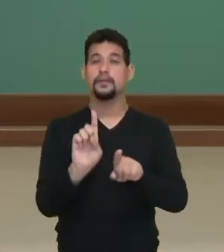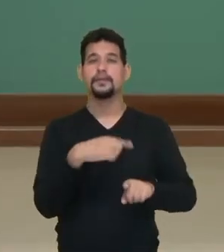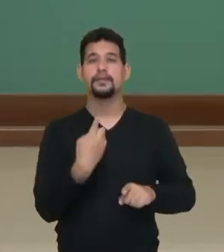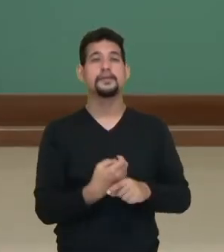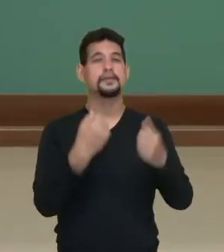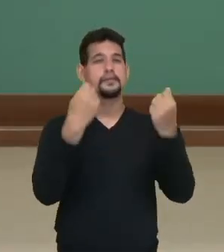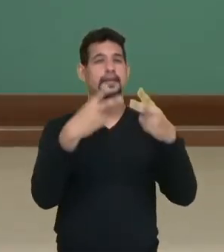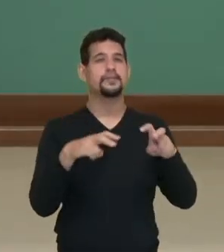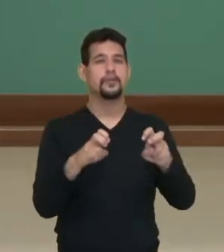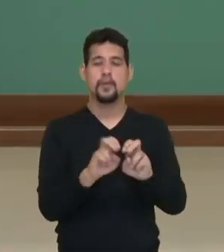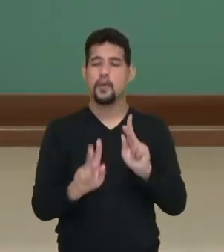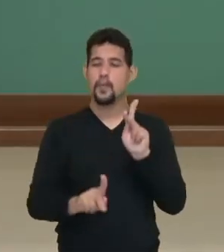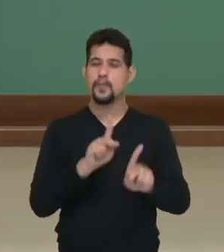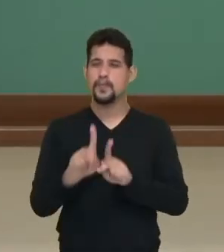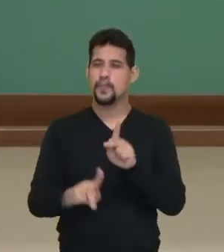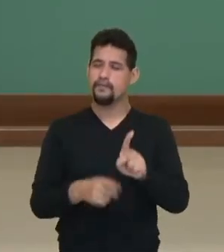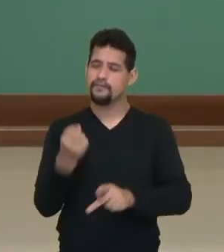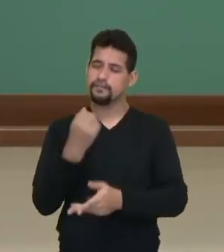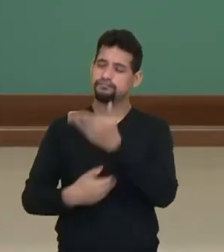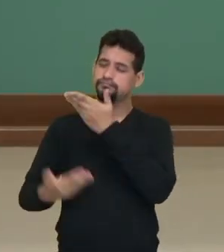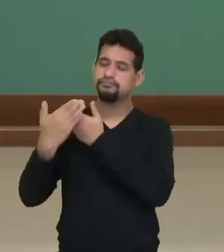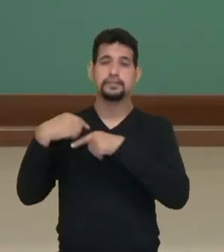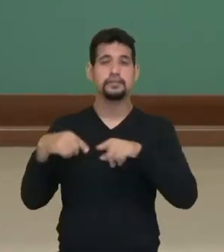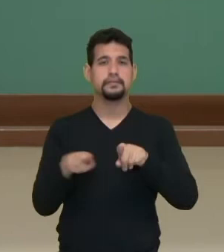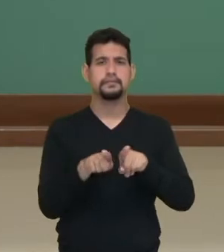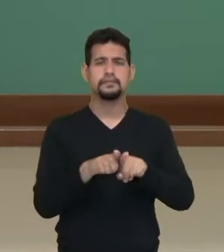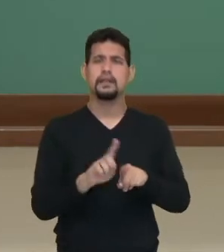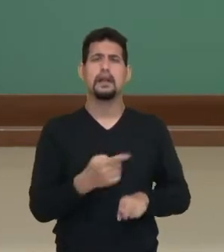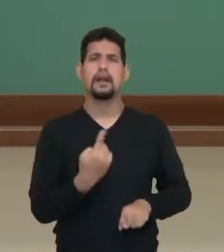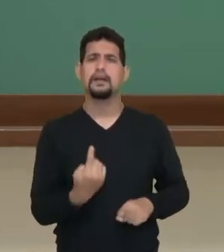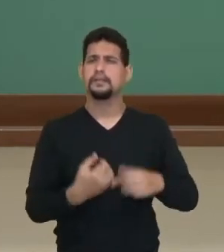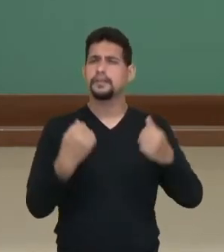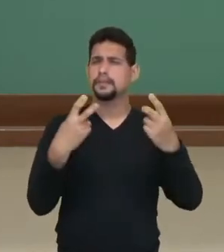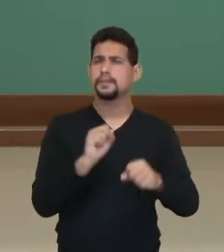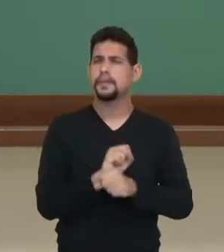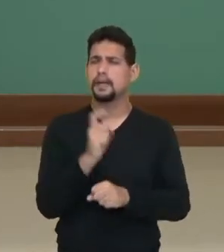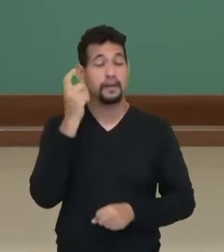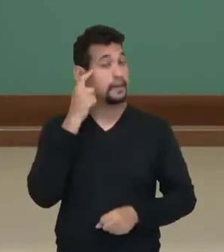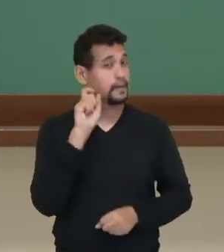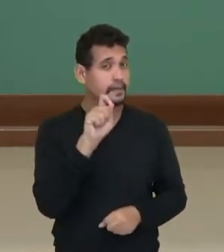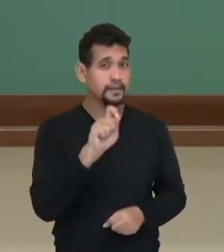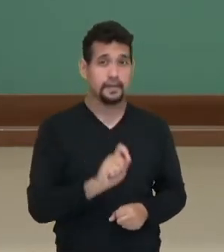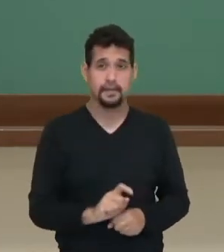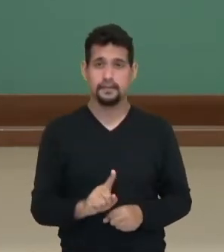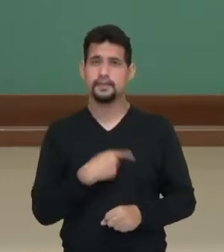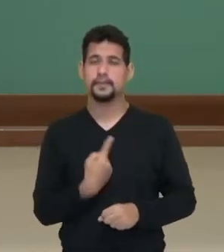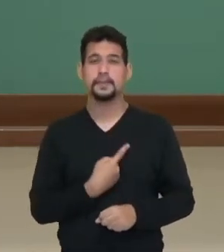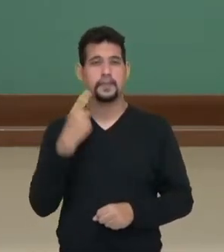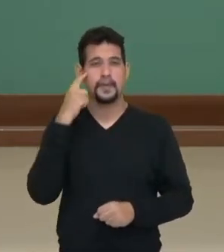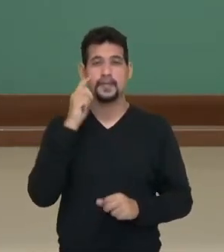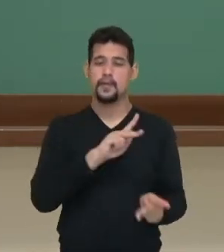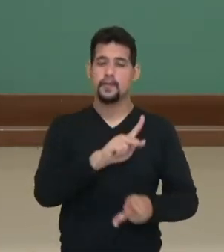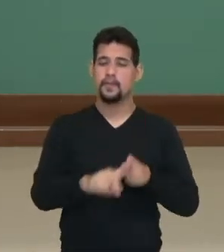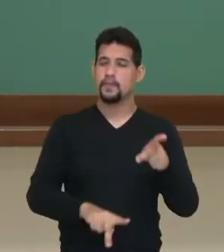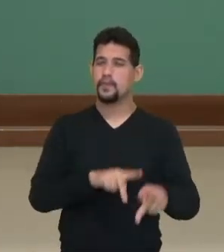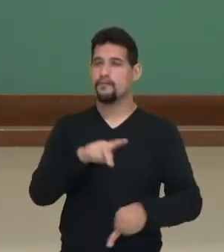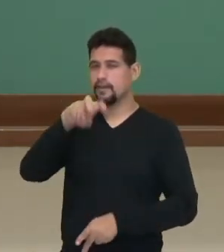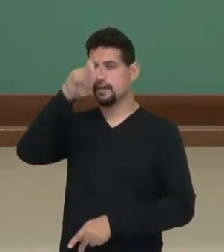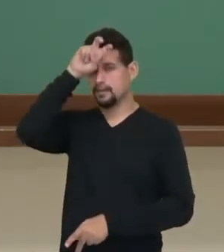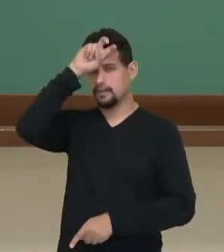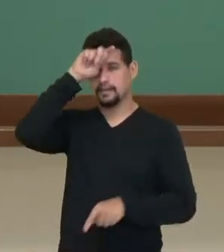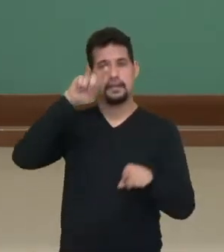civilização antiga, em termos de arquitetura, nós vamos pensar em quem? Nós vamos pensar nos egípcios, as